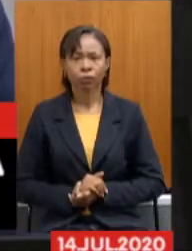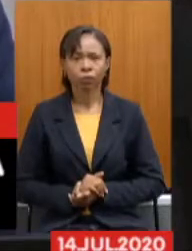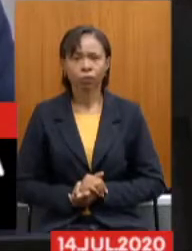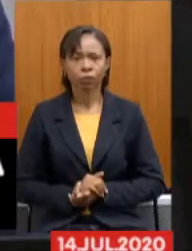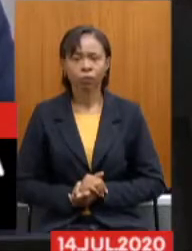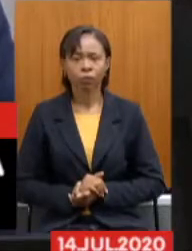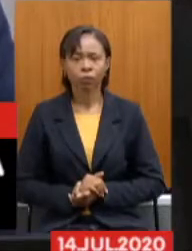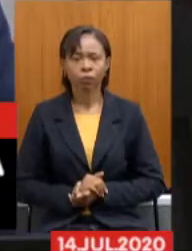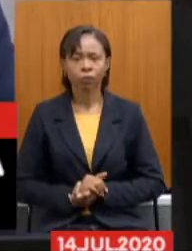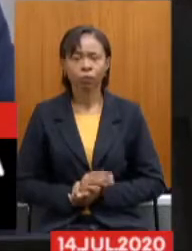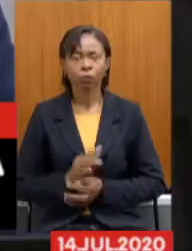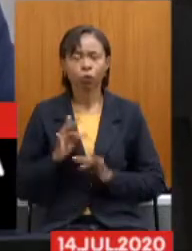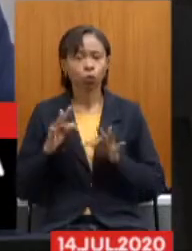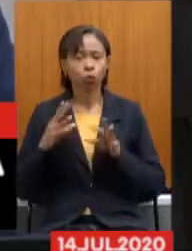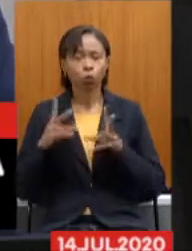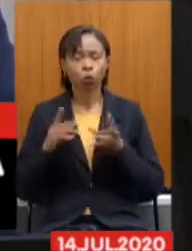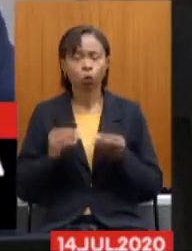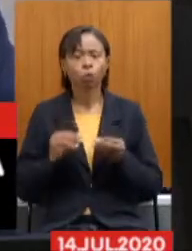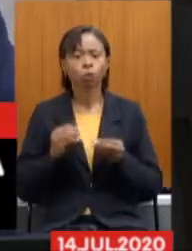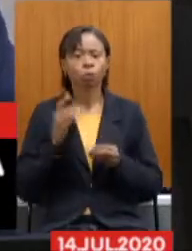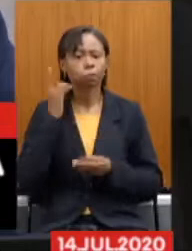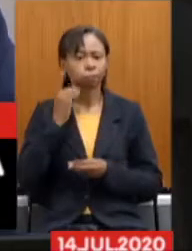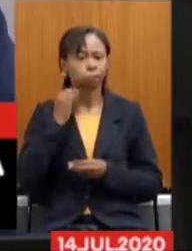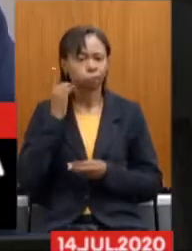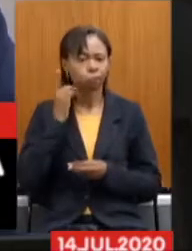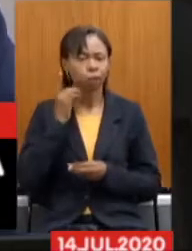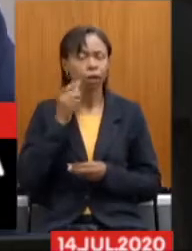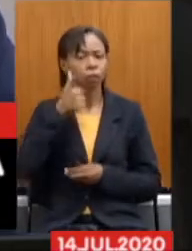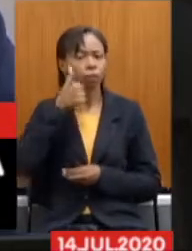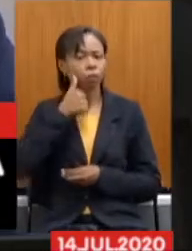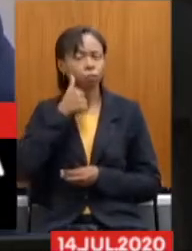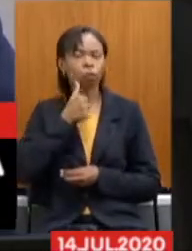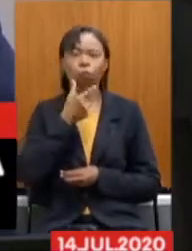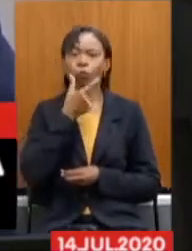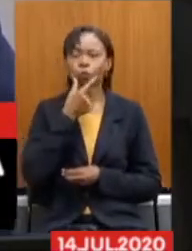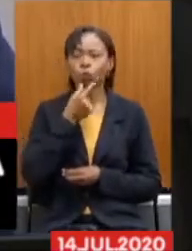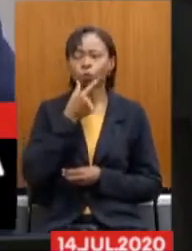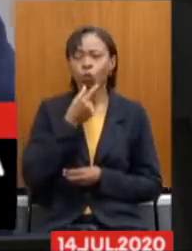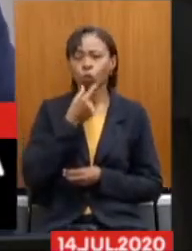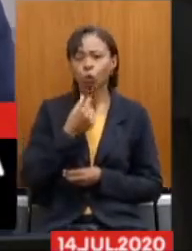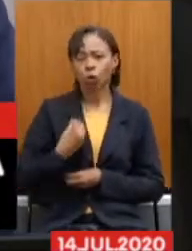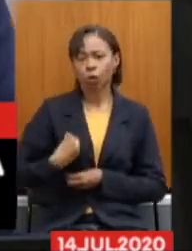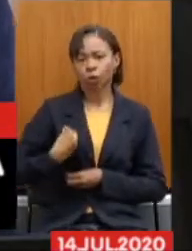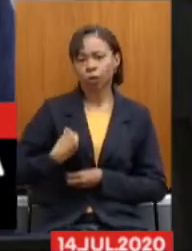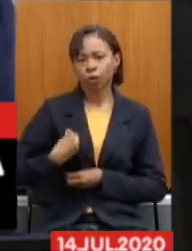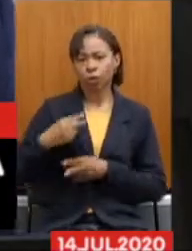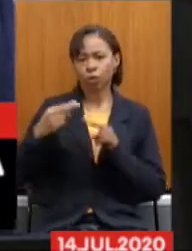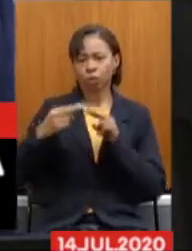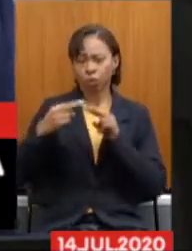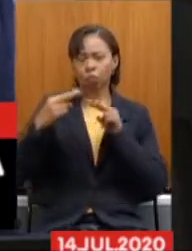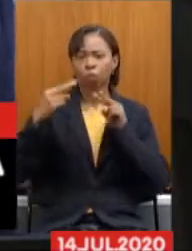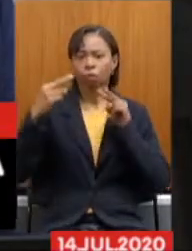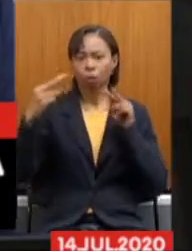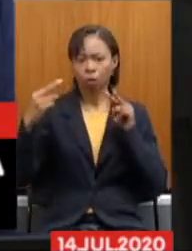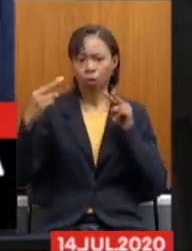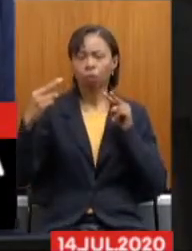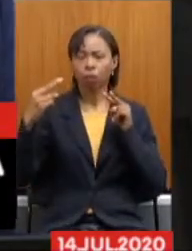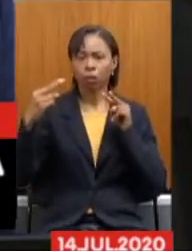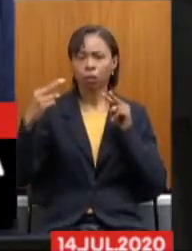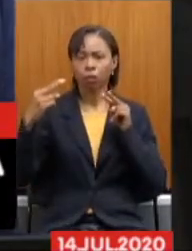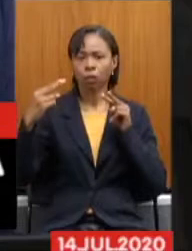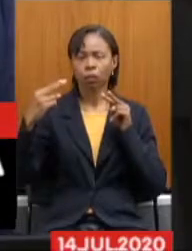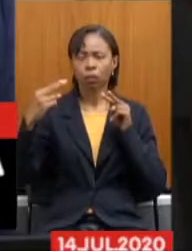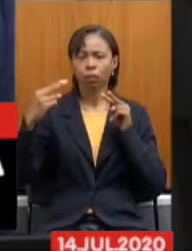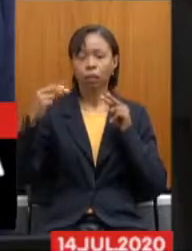Douglas Melo, Dr. Jean Frei e Dr. Paulo. Também participa Carlos Henrique,